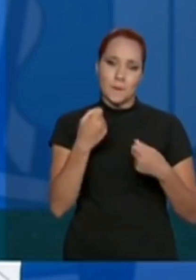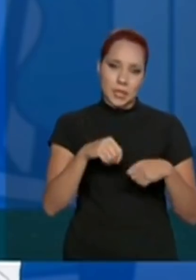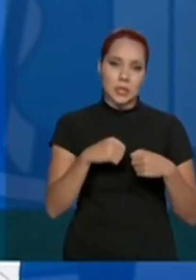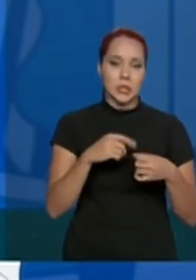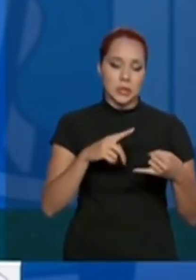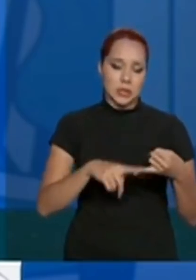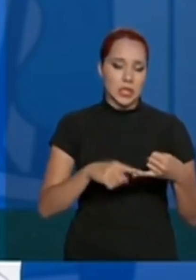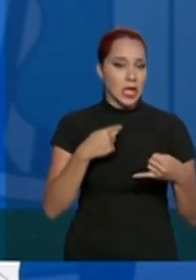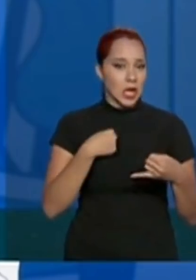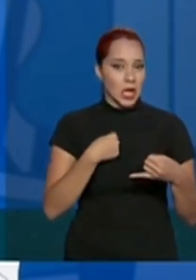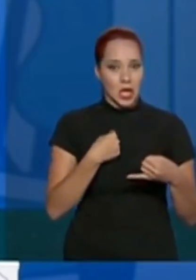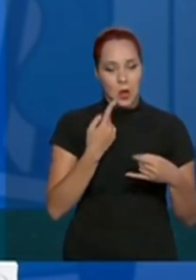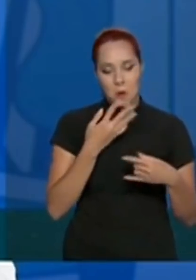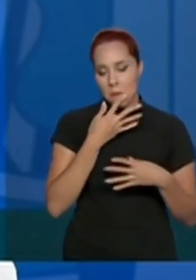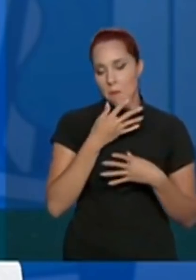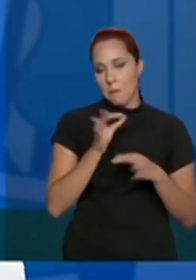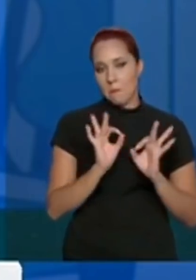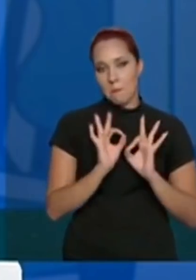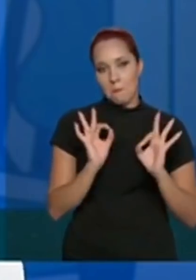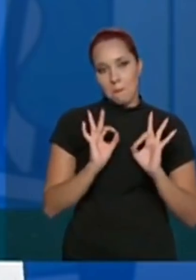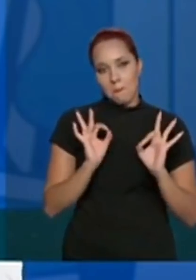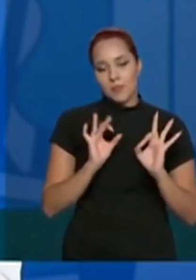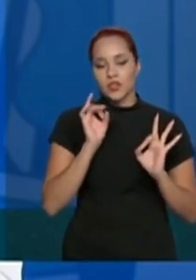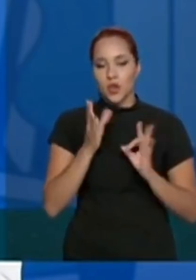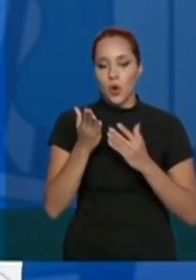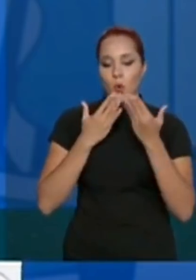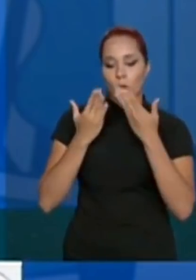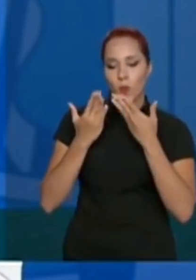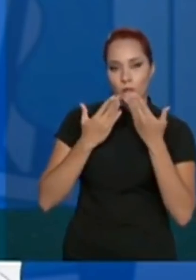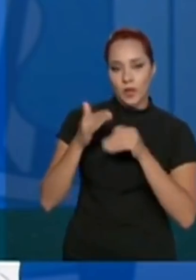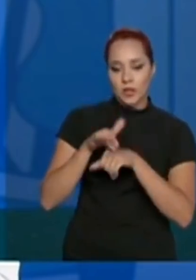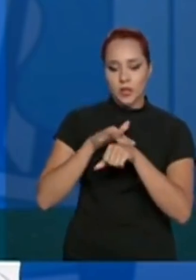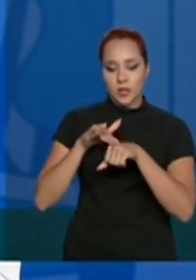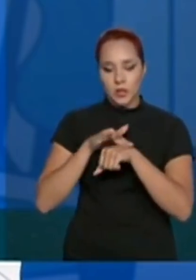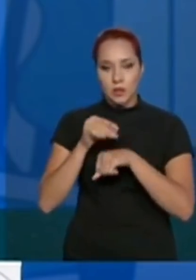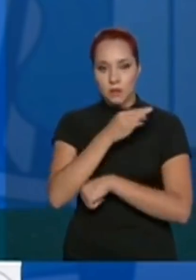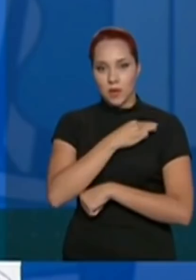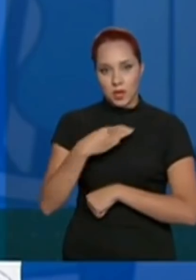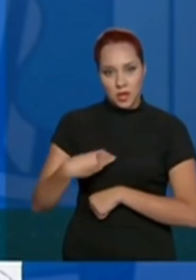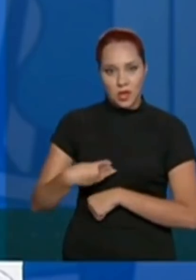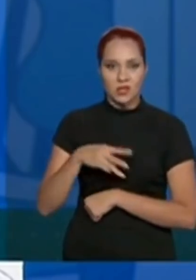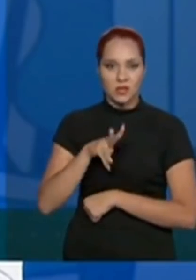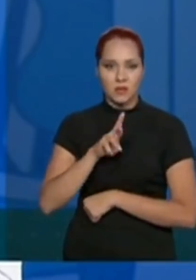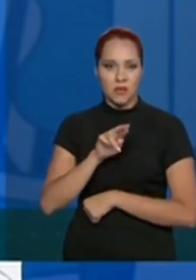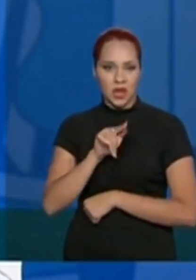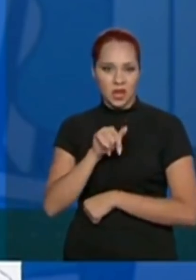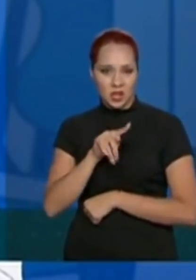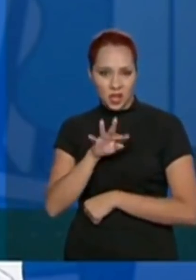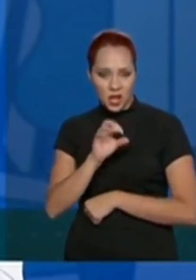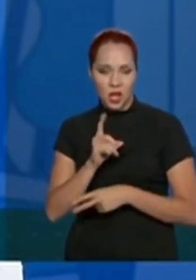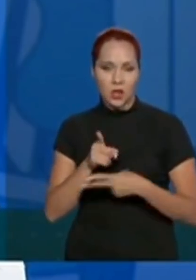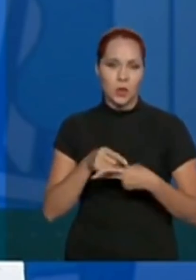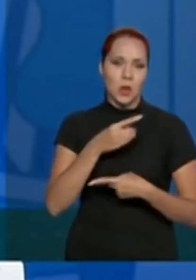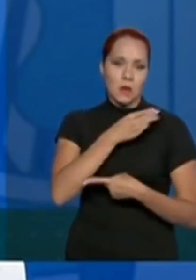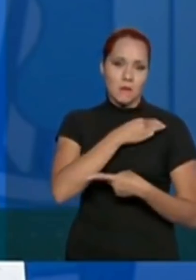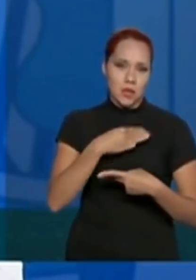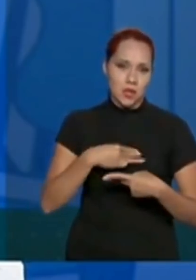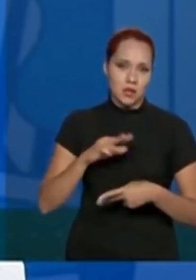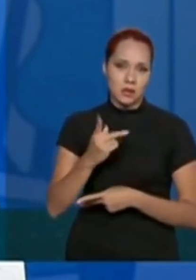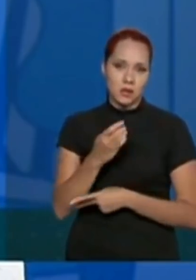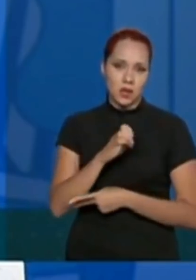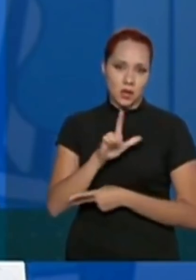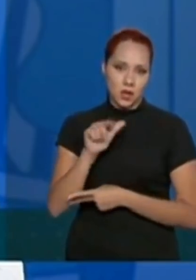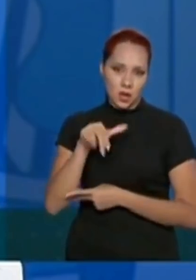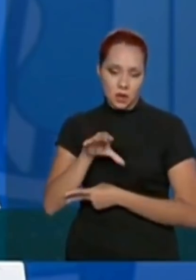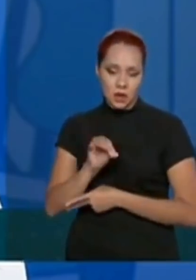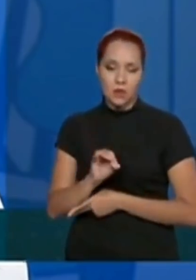não fiz nenhum contraponto, nada. Simplesmente conversei depois com o ministro Braga Neto, com o ministro Heleno e disse a eles que, olha,